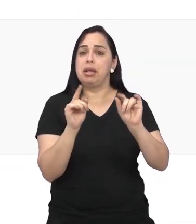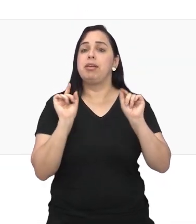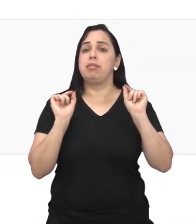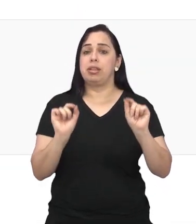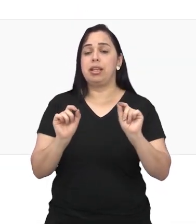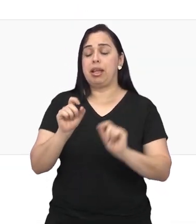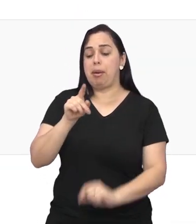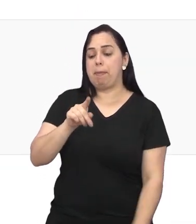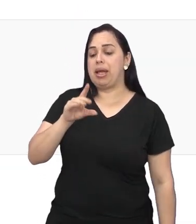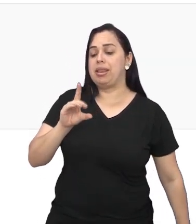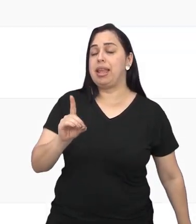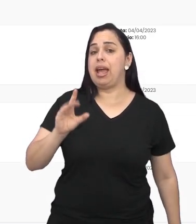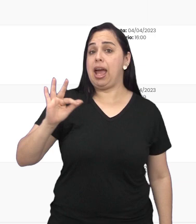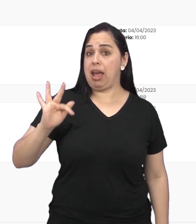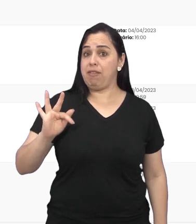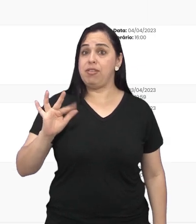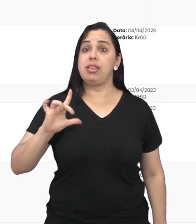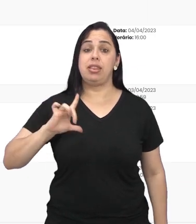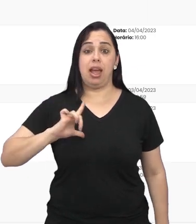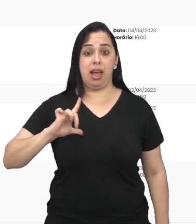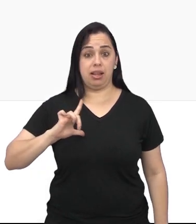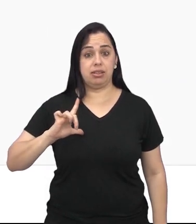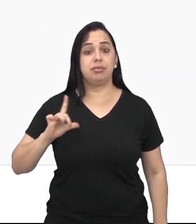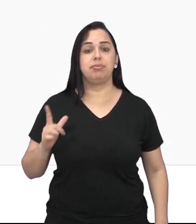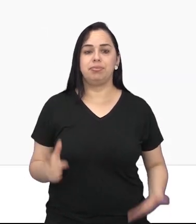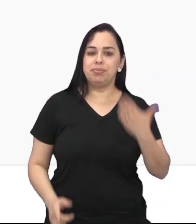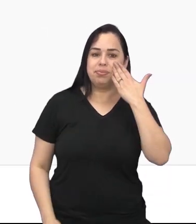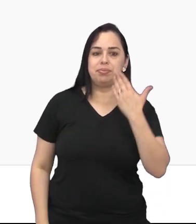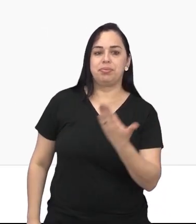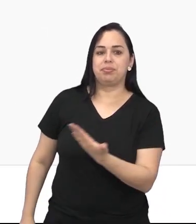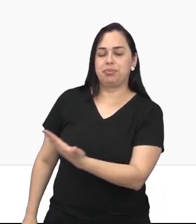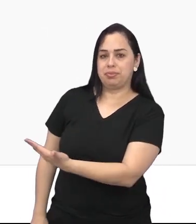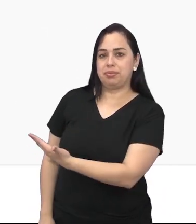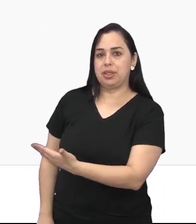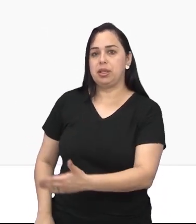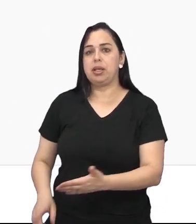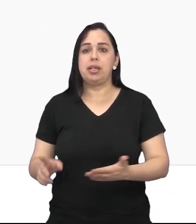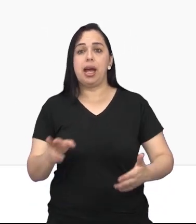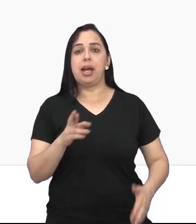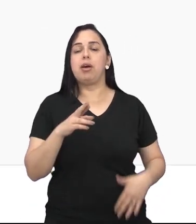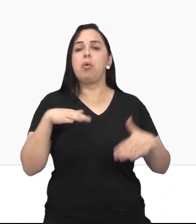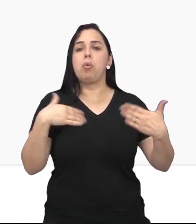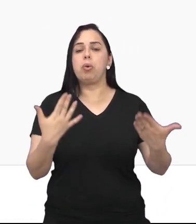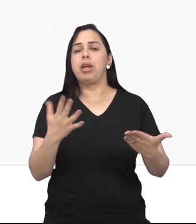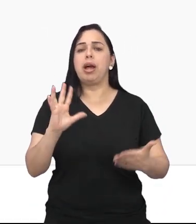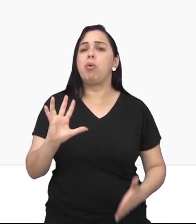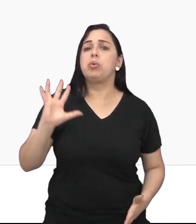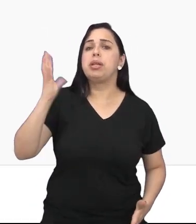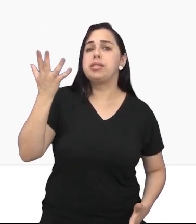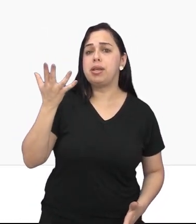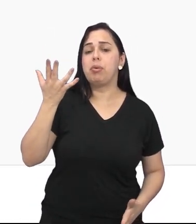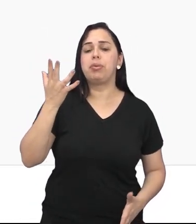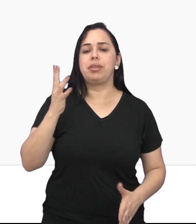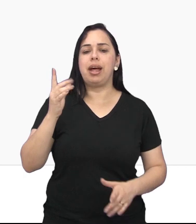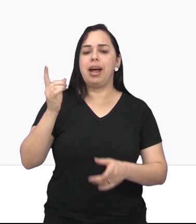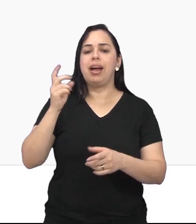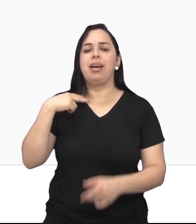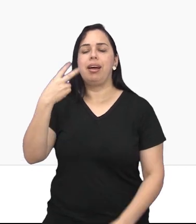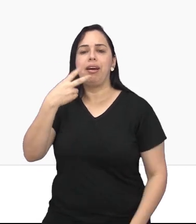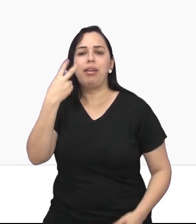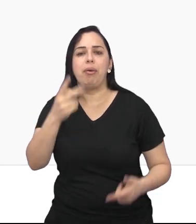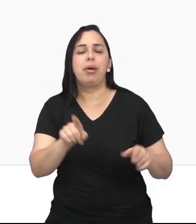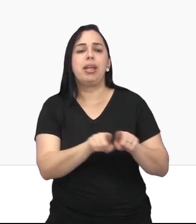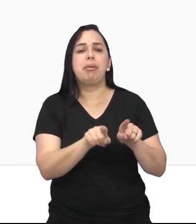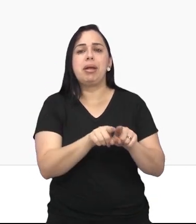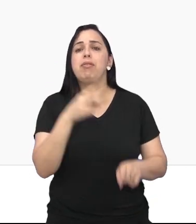disponíveis em um anexo próprio na coluna do meio. Ainda é possível verificar o resultado das sessões e a presença dos vereadores